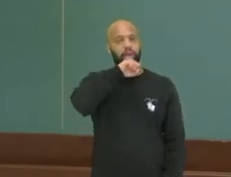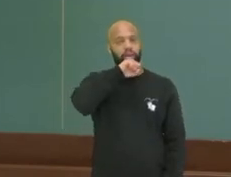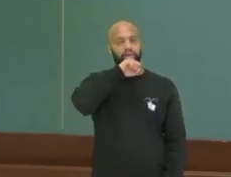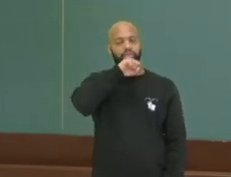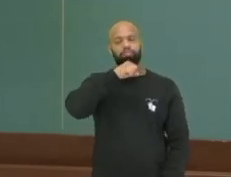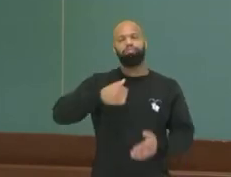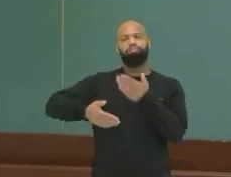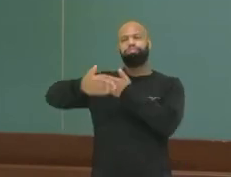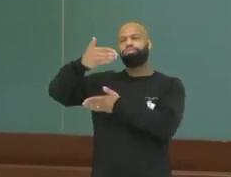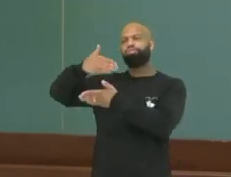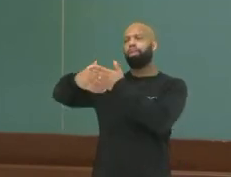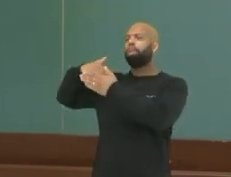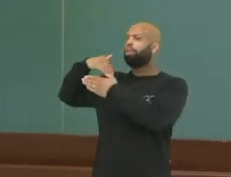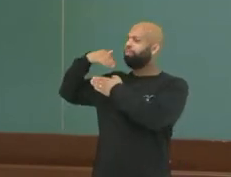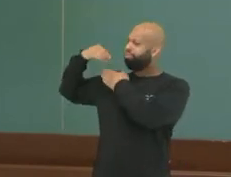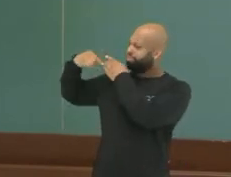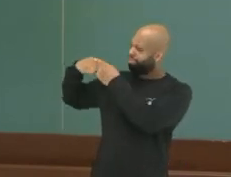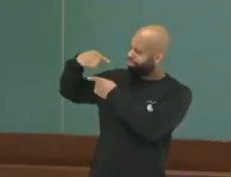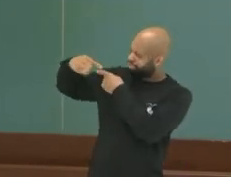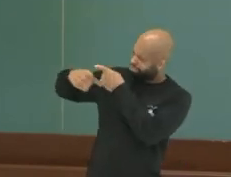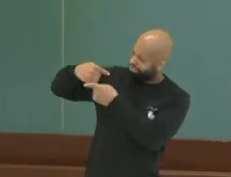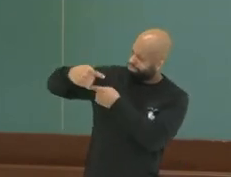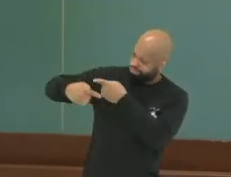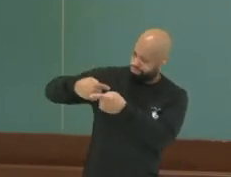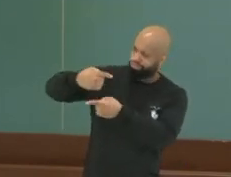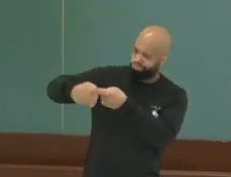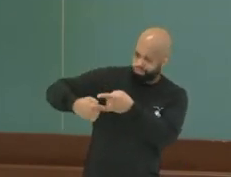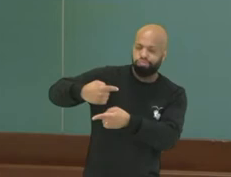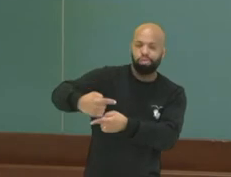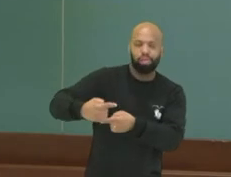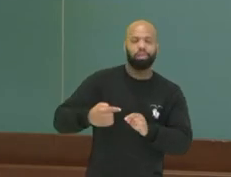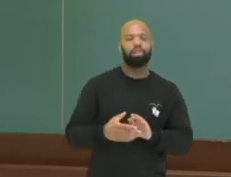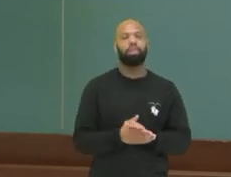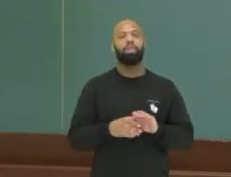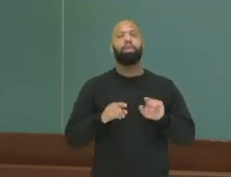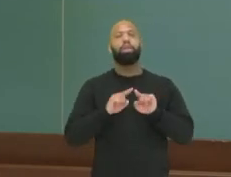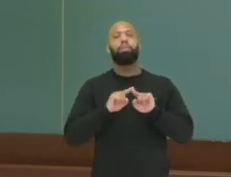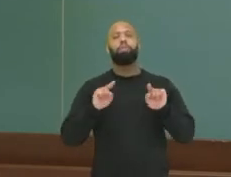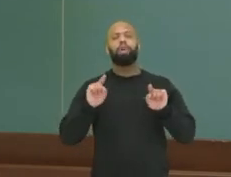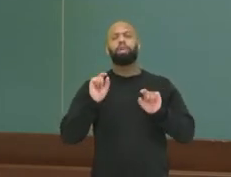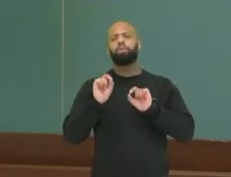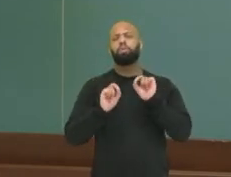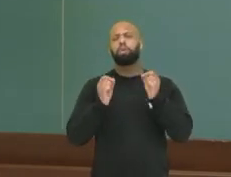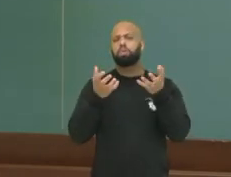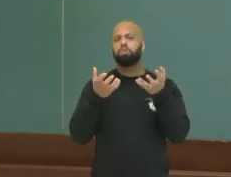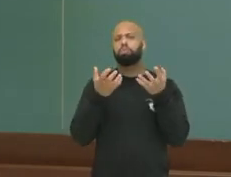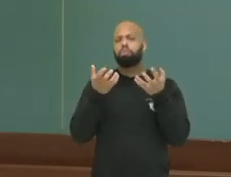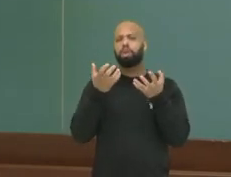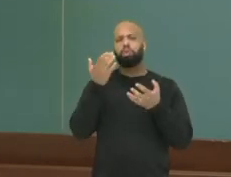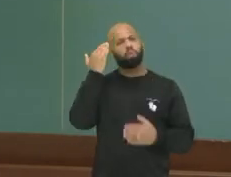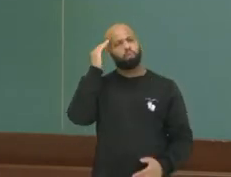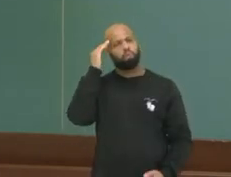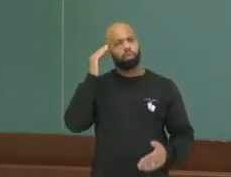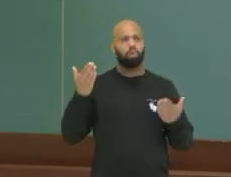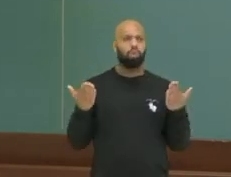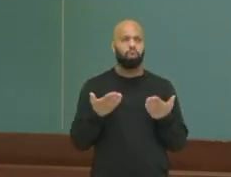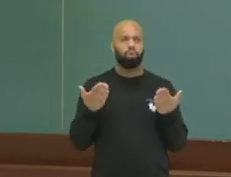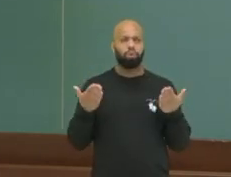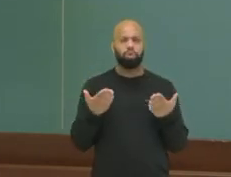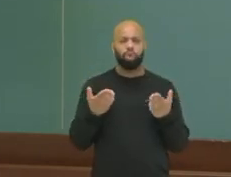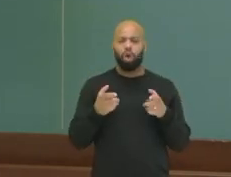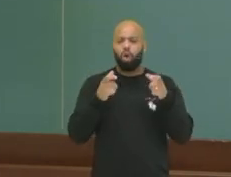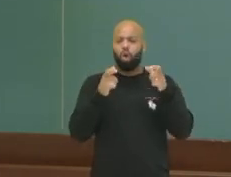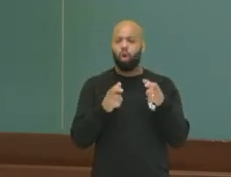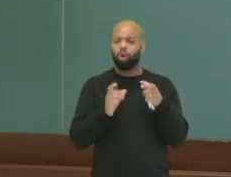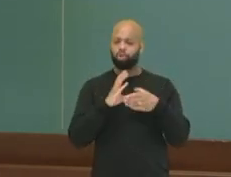nossos avós e assim por diante. Ok, mas o que gostaríamos de entender é, aonde